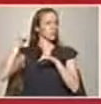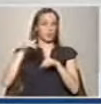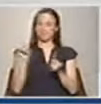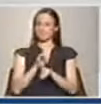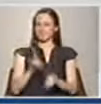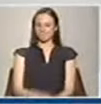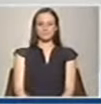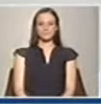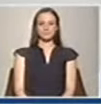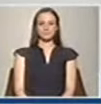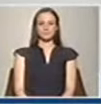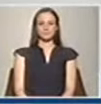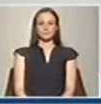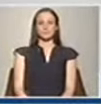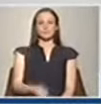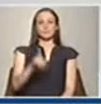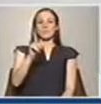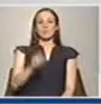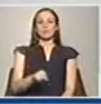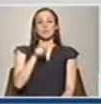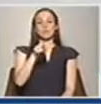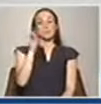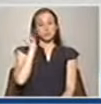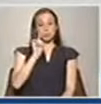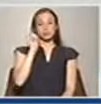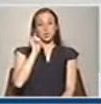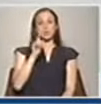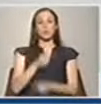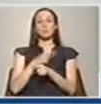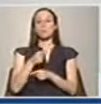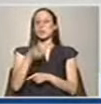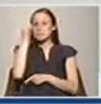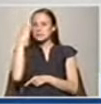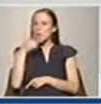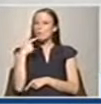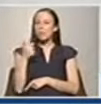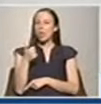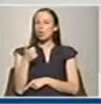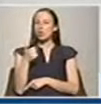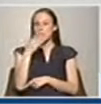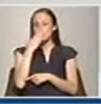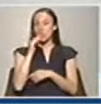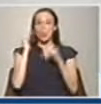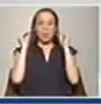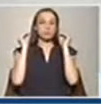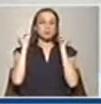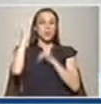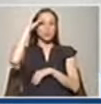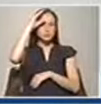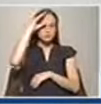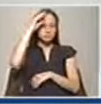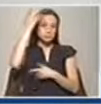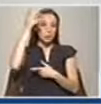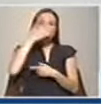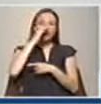elevadas. E este é um aspecto importante que convém não esquecer, não é? Quando o céu está nublado, os raios também